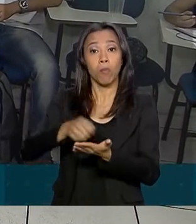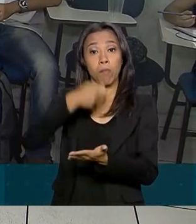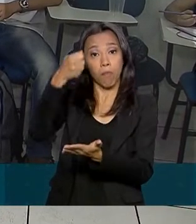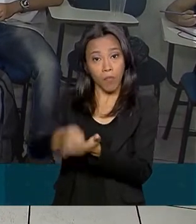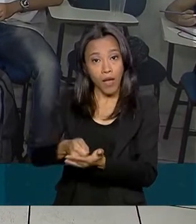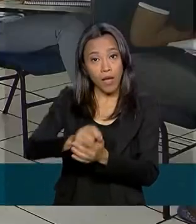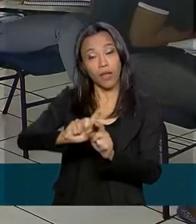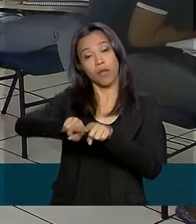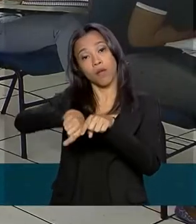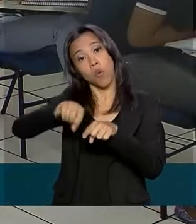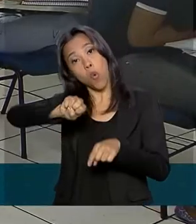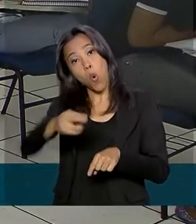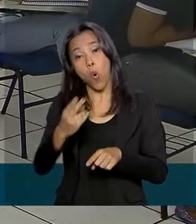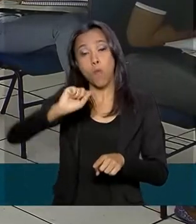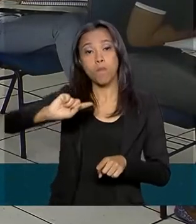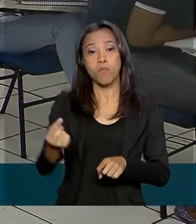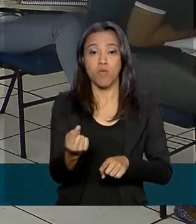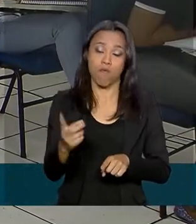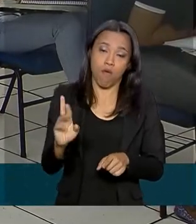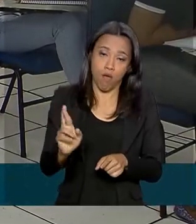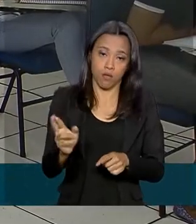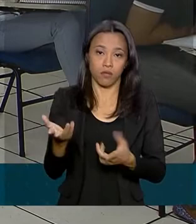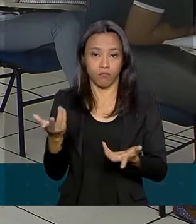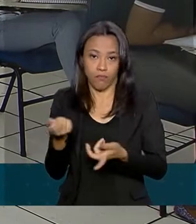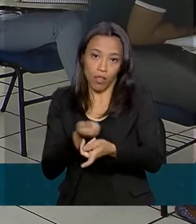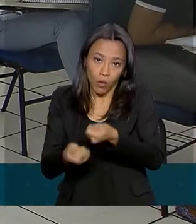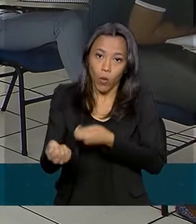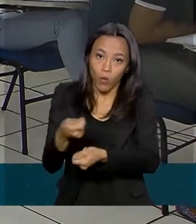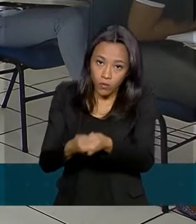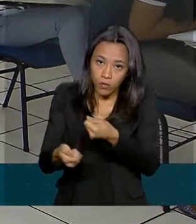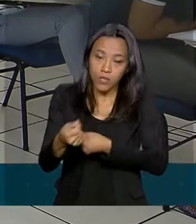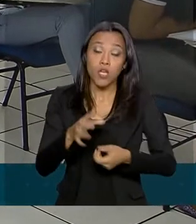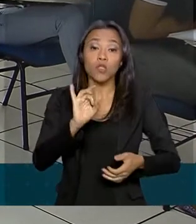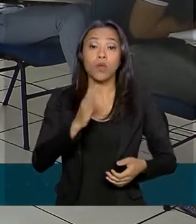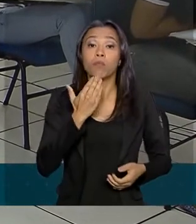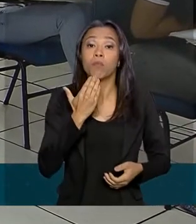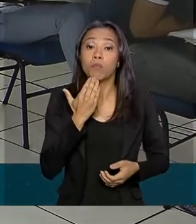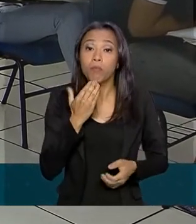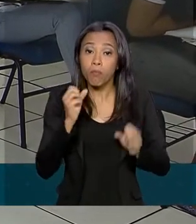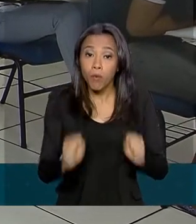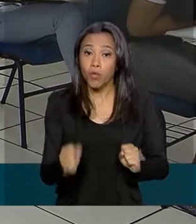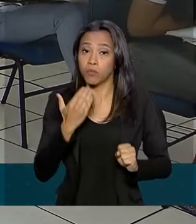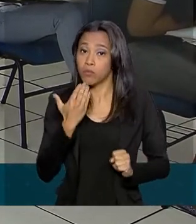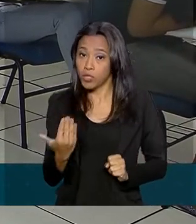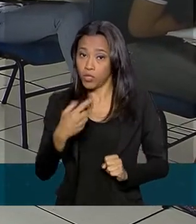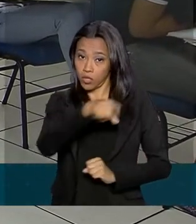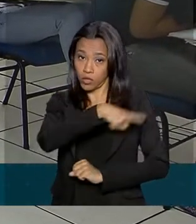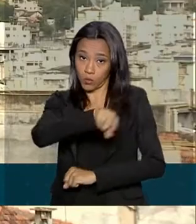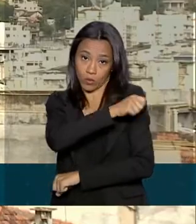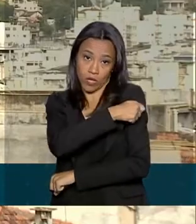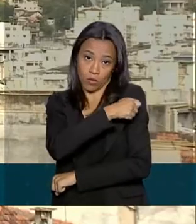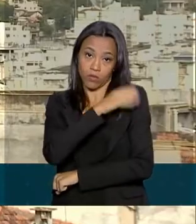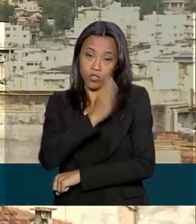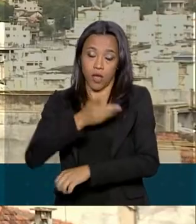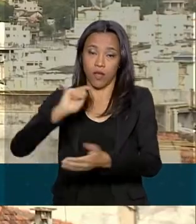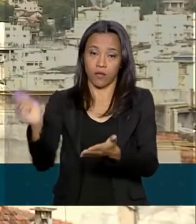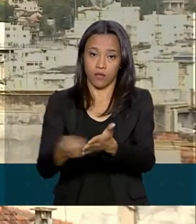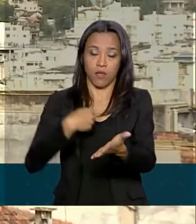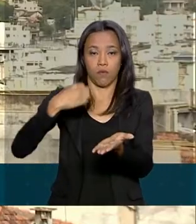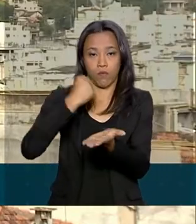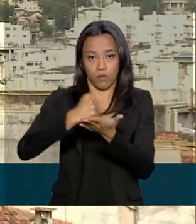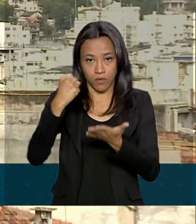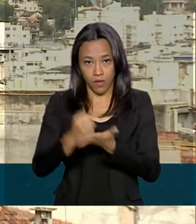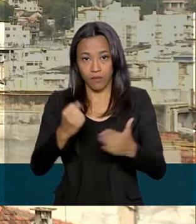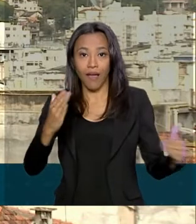ou mil reais, o que tiver o maior valor. Só podem pedir a renegociação os estudantes que assinaram os contratos até o